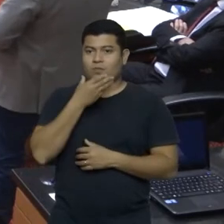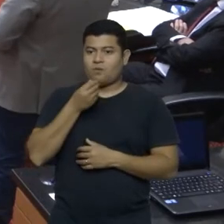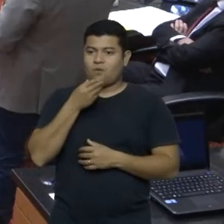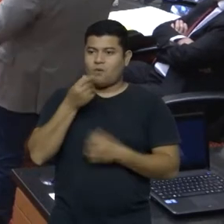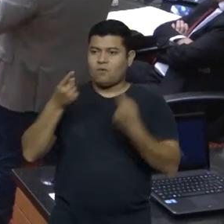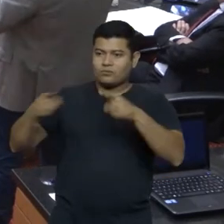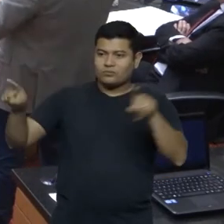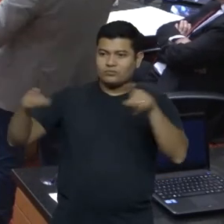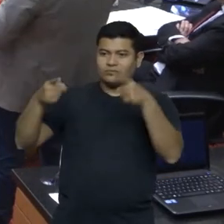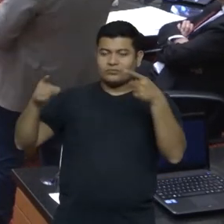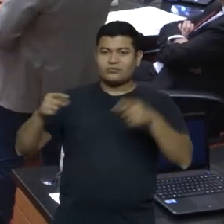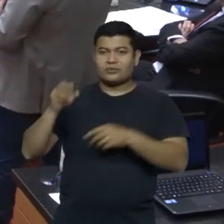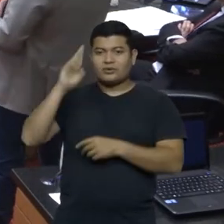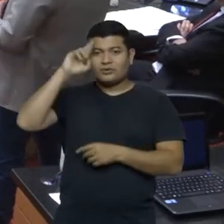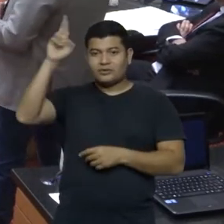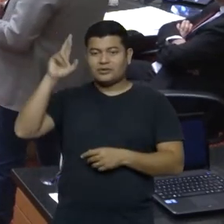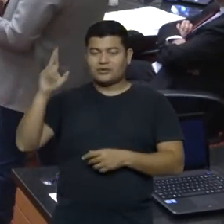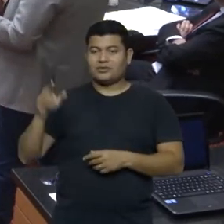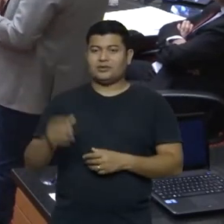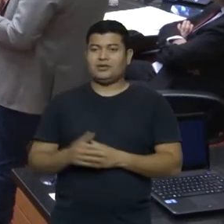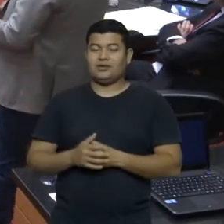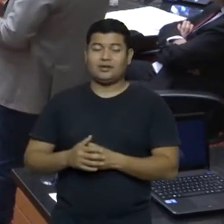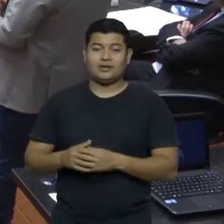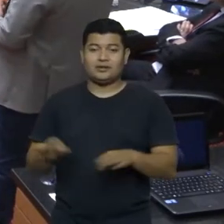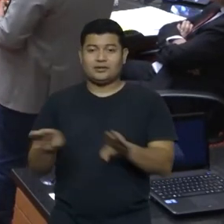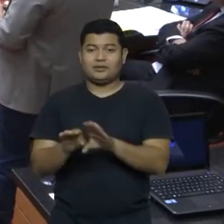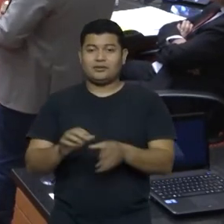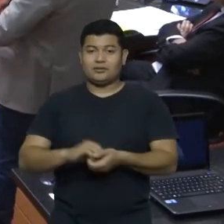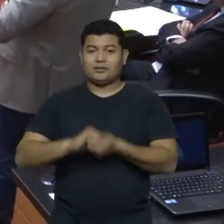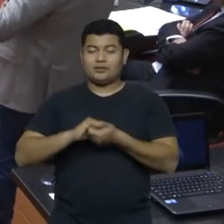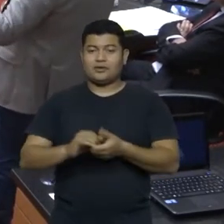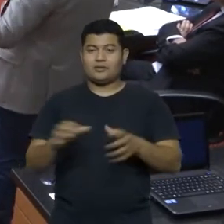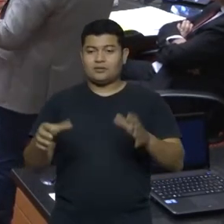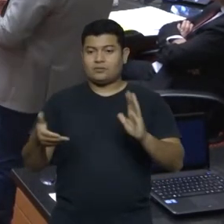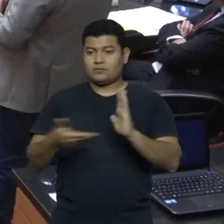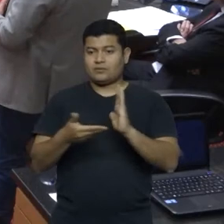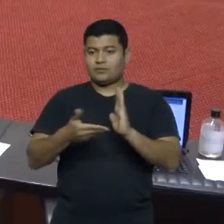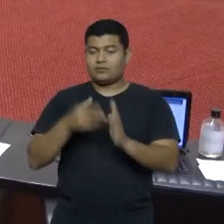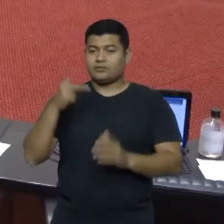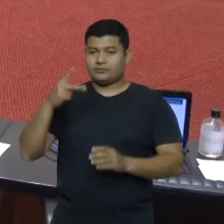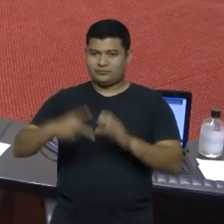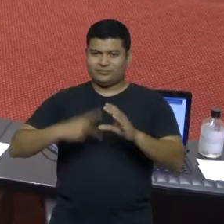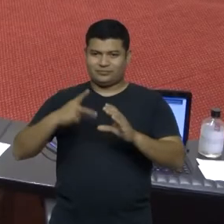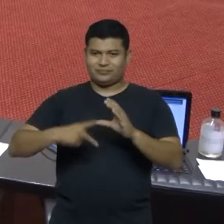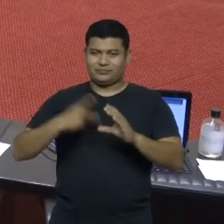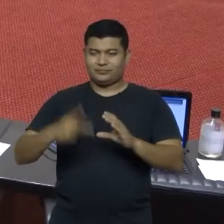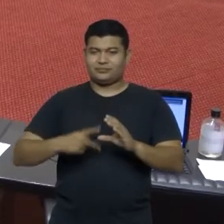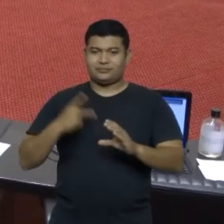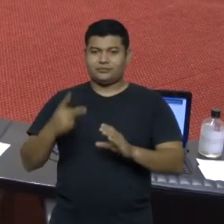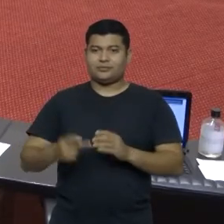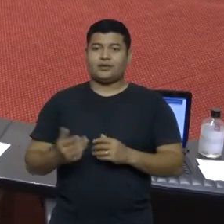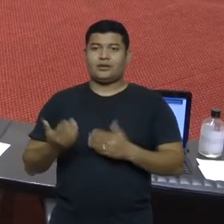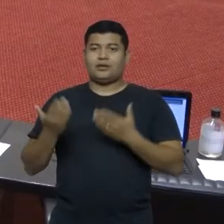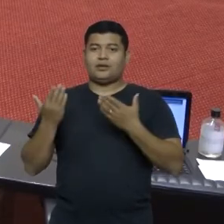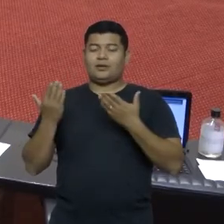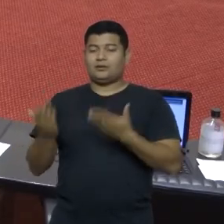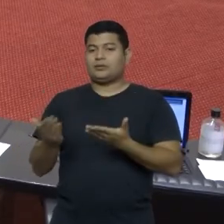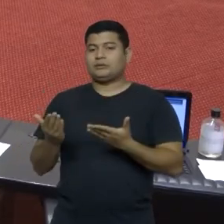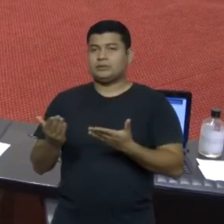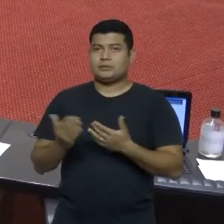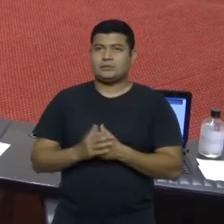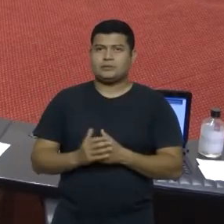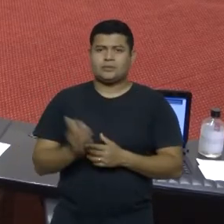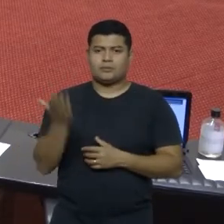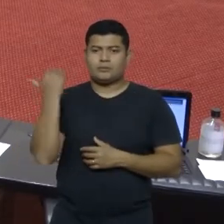lá de Laje. Quero cumprimentar também a Câmara de Vereadores, através de seus presidentes, daquela coisa. Sabe, mas tu que já foi